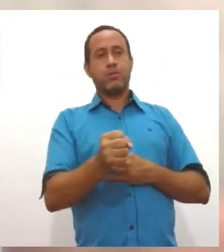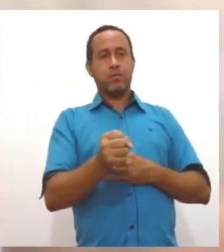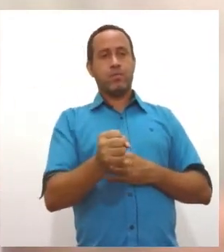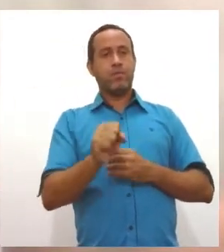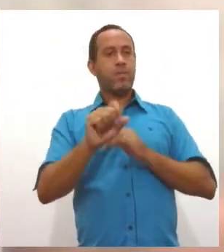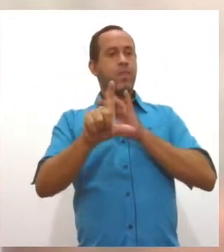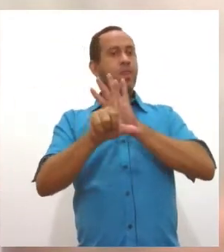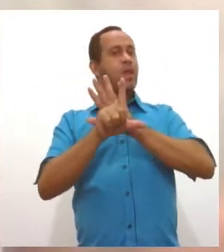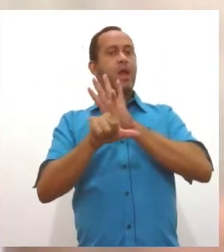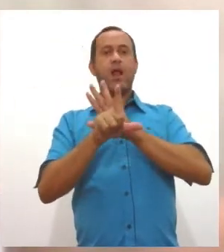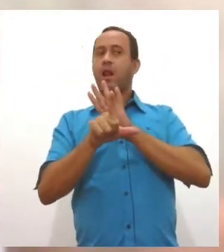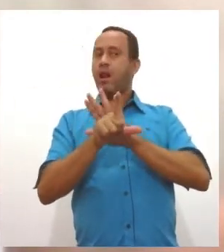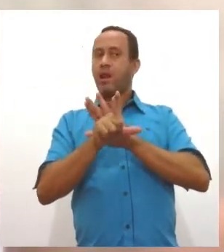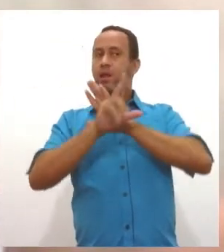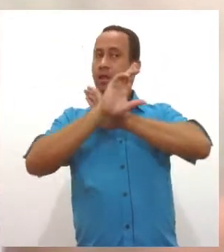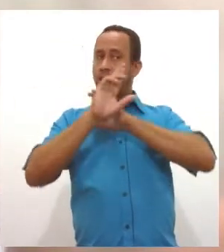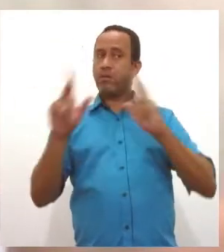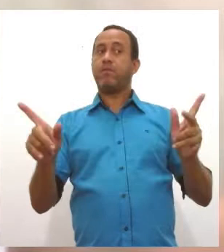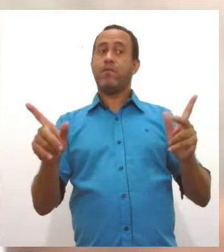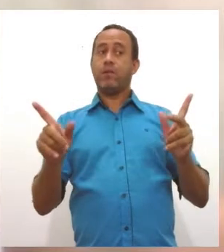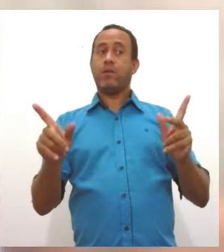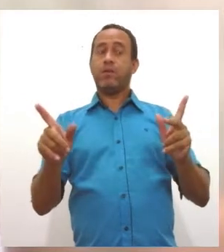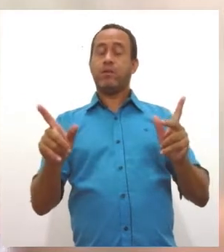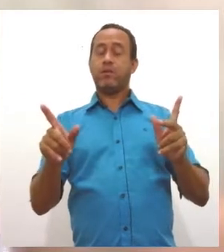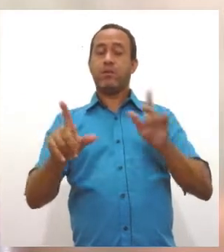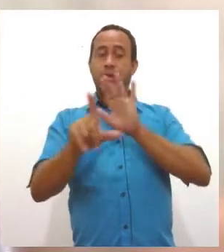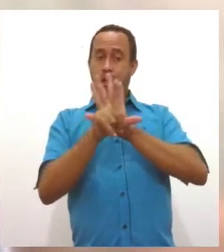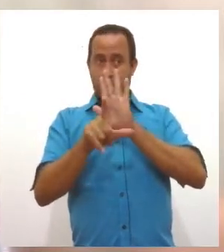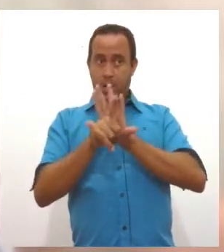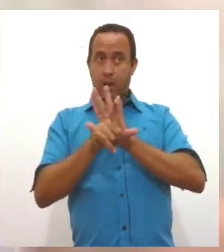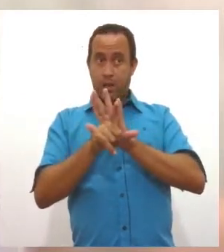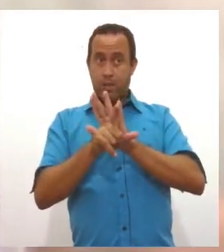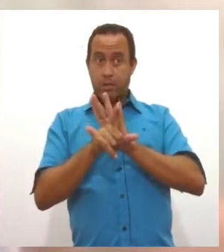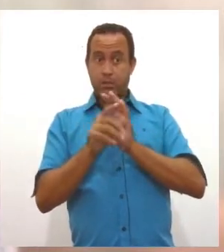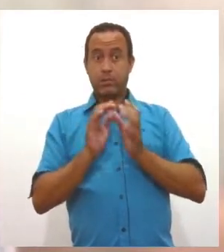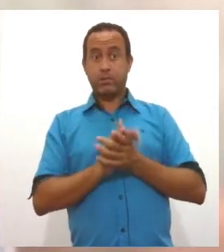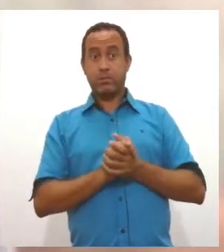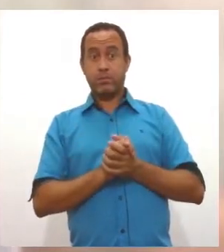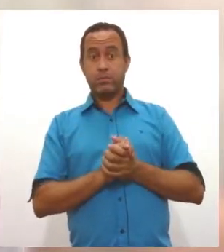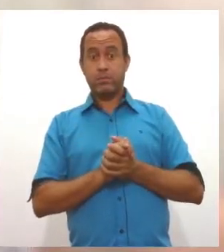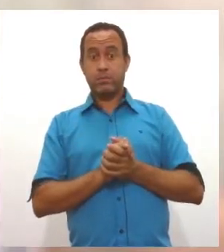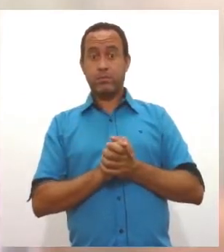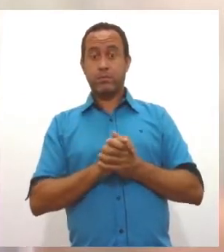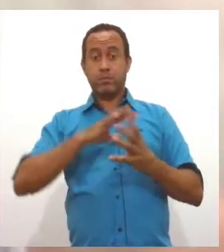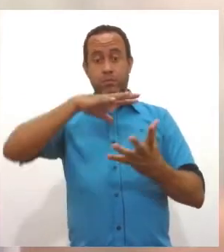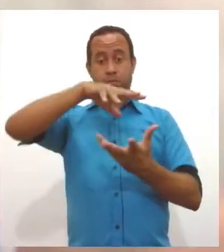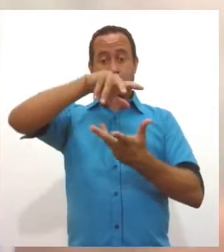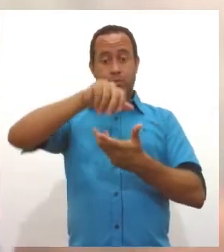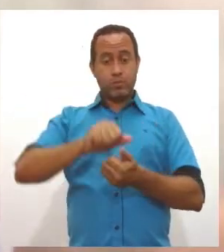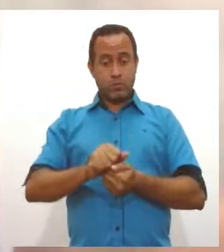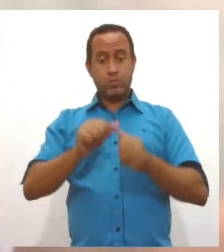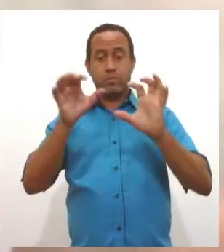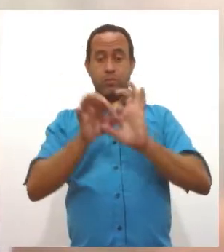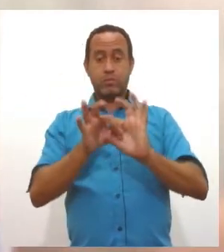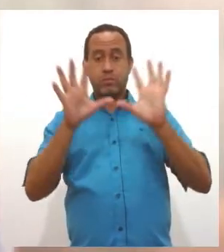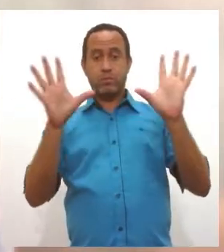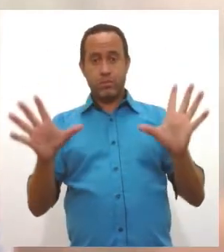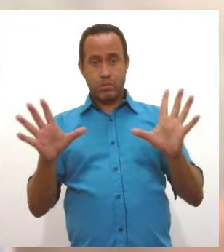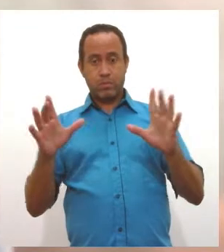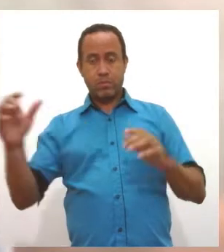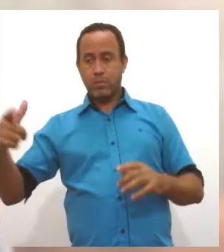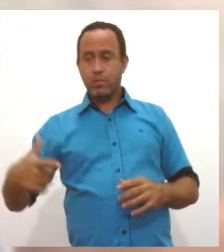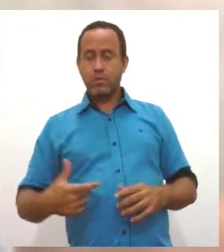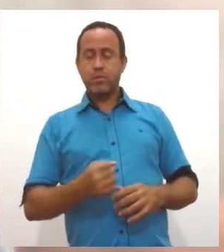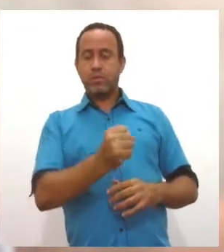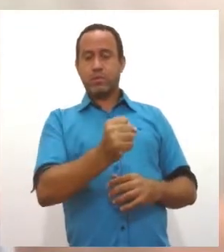nossa Constituição e que as leis, inclusive, mundiais permitem que nós ocupemos